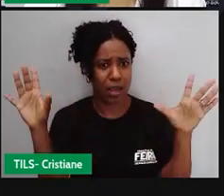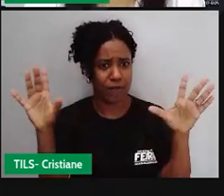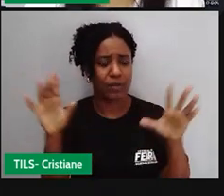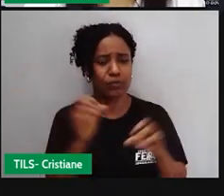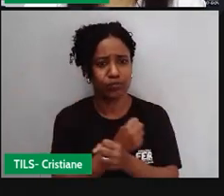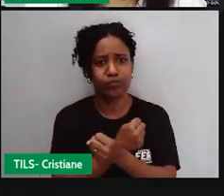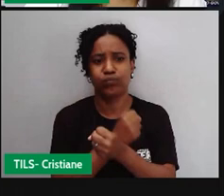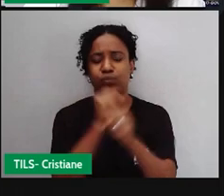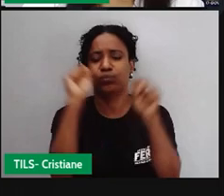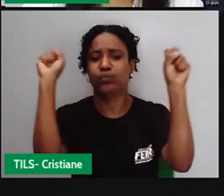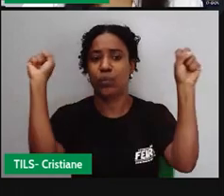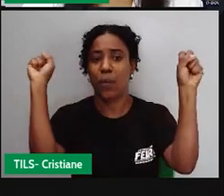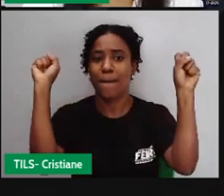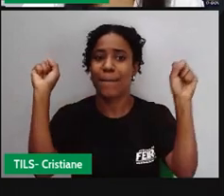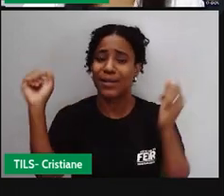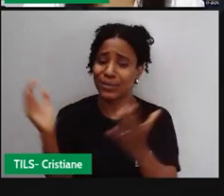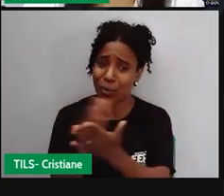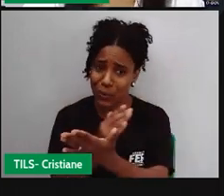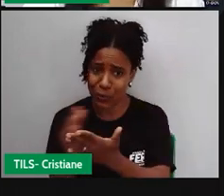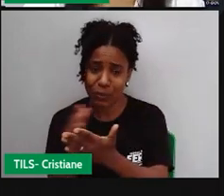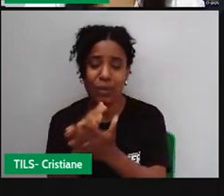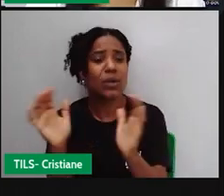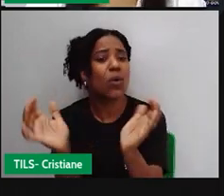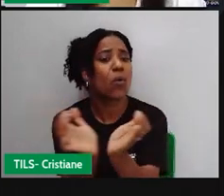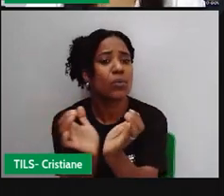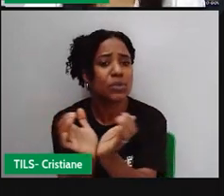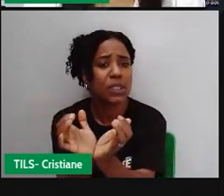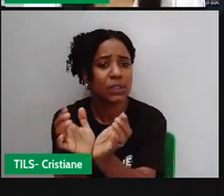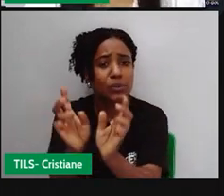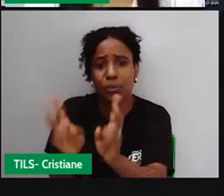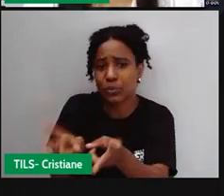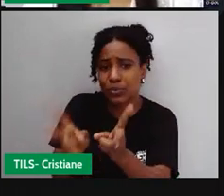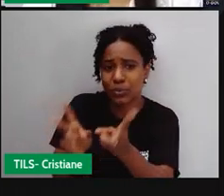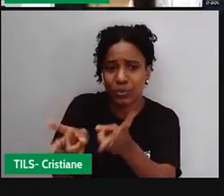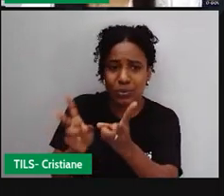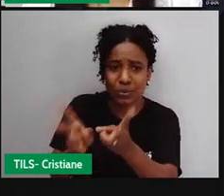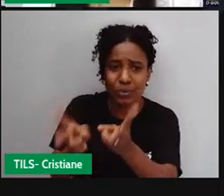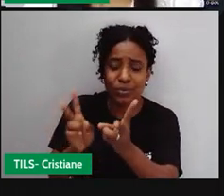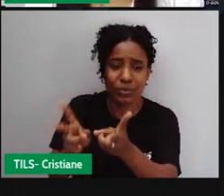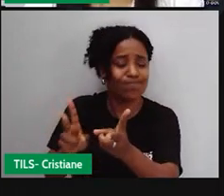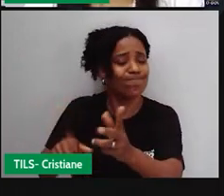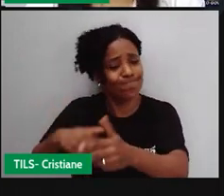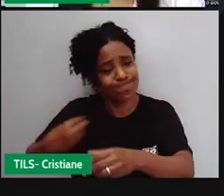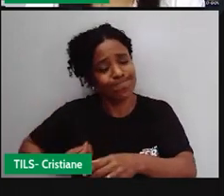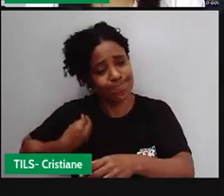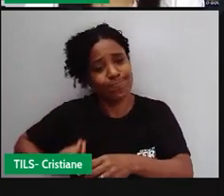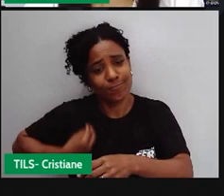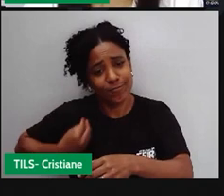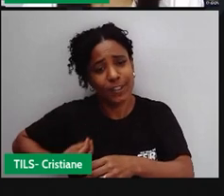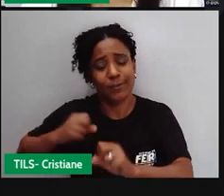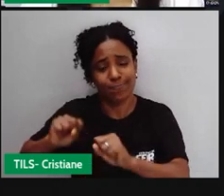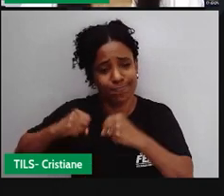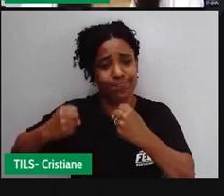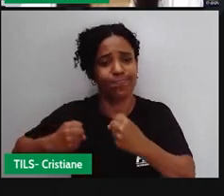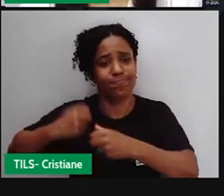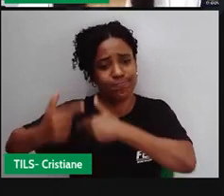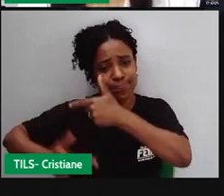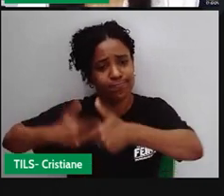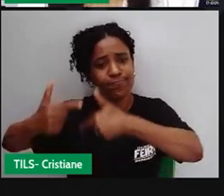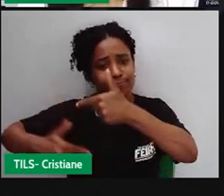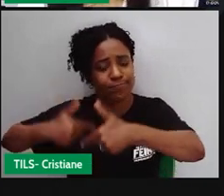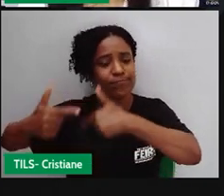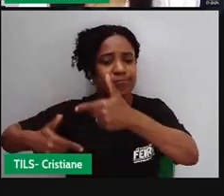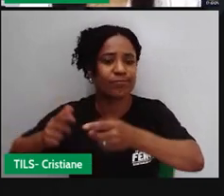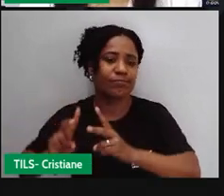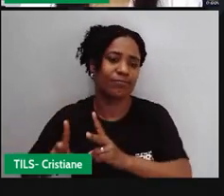as pessoas continuaram morando, né? Nos quilombos, e deram prosseguimento à vida naqueles lugares. E aí, até